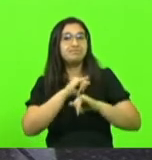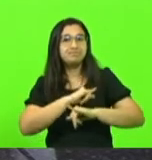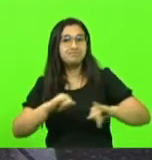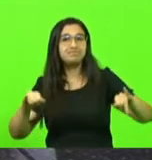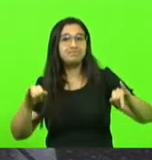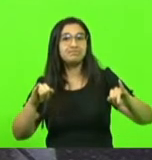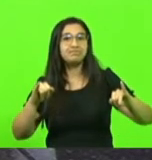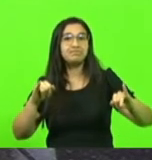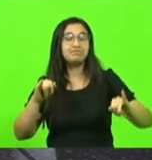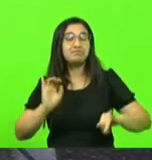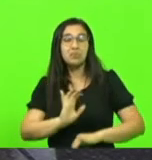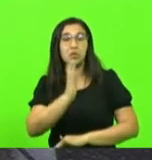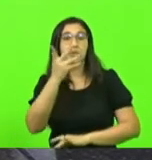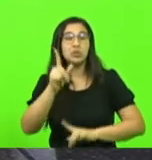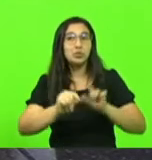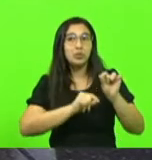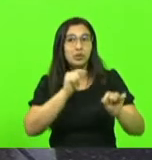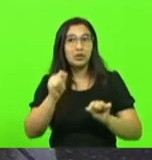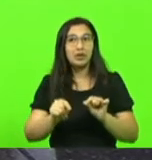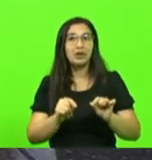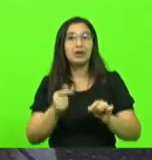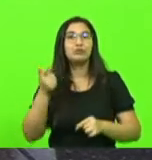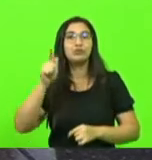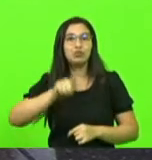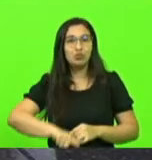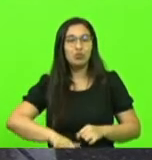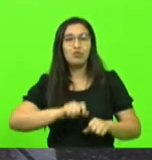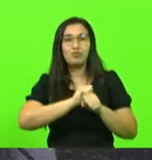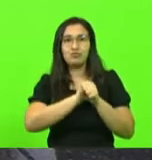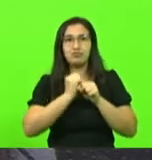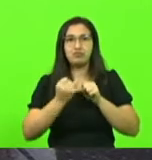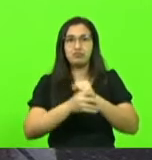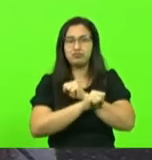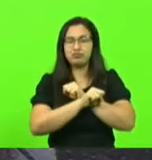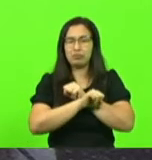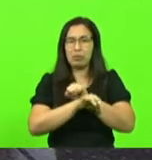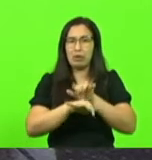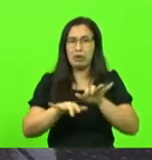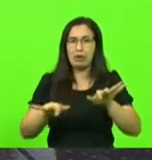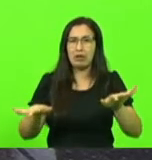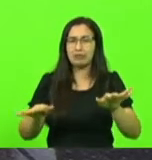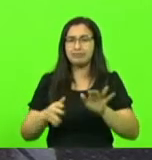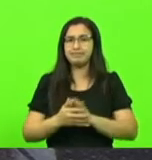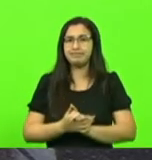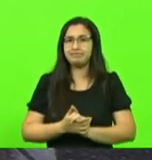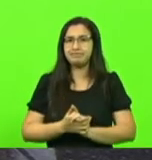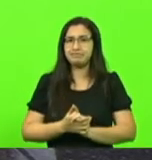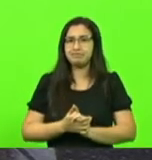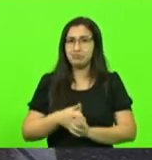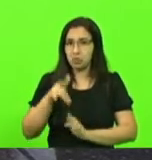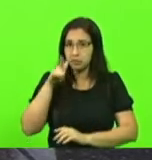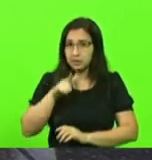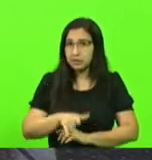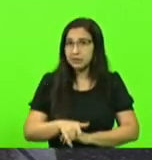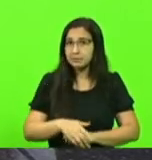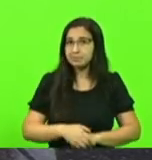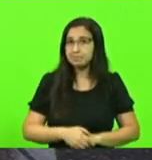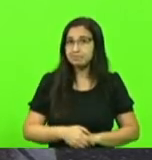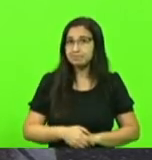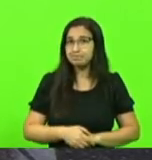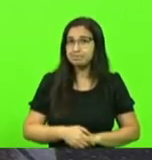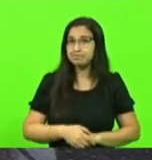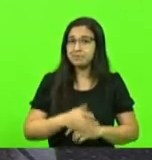de Covid, setembro, outubro. Deu certo? Exemplo, em